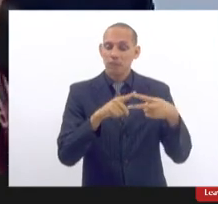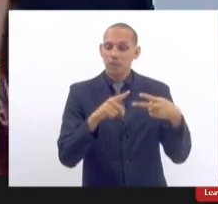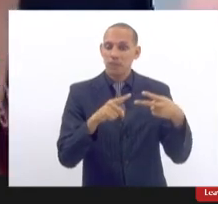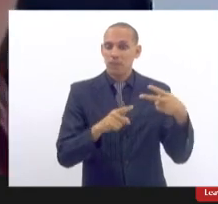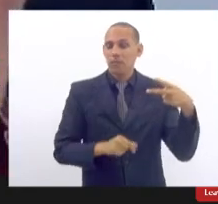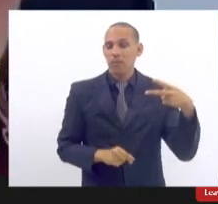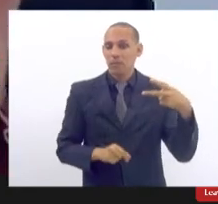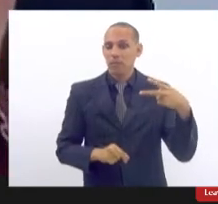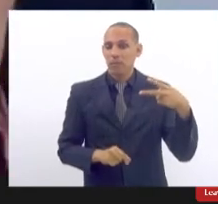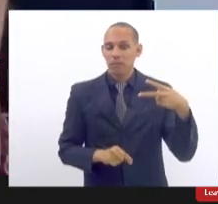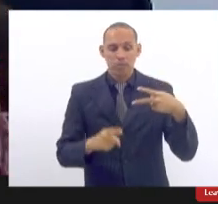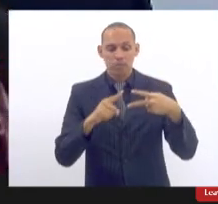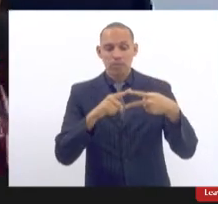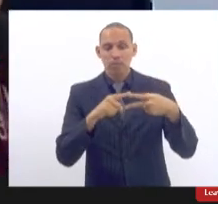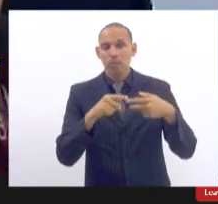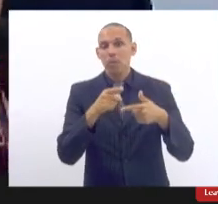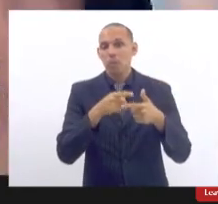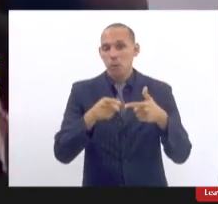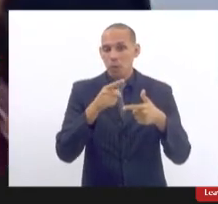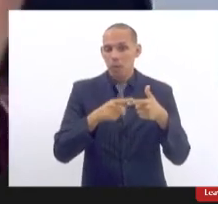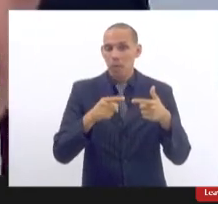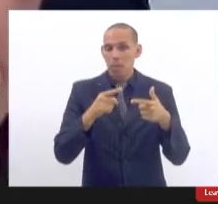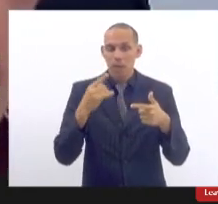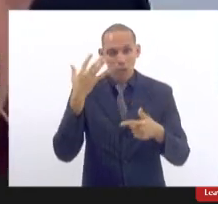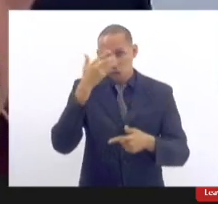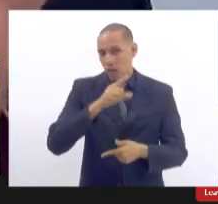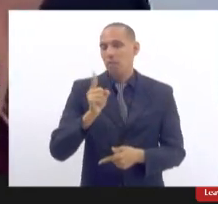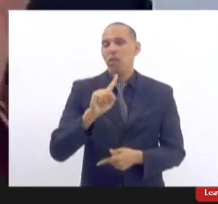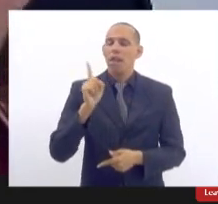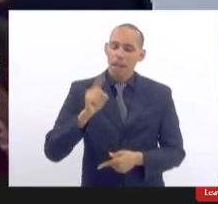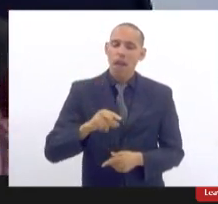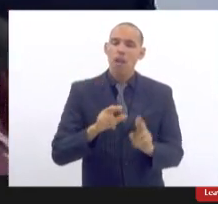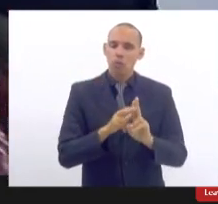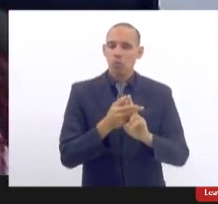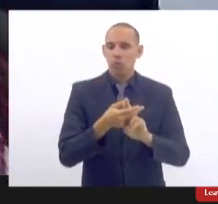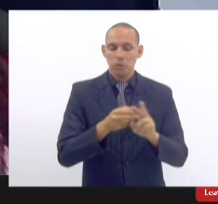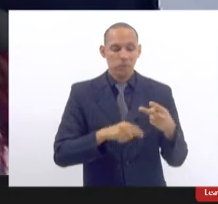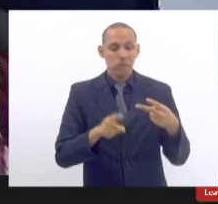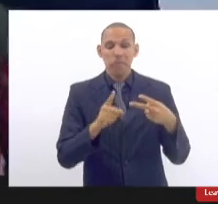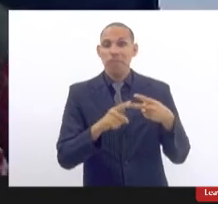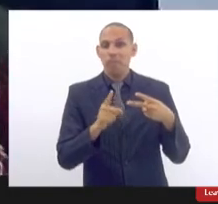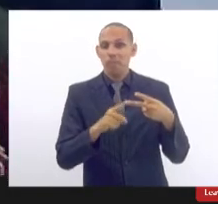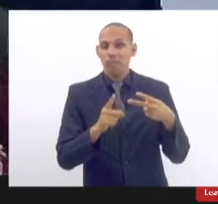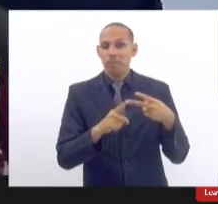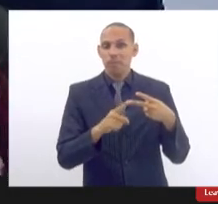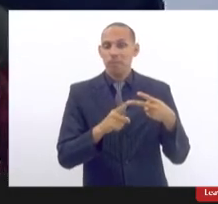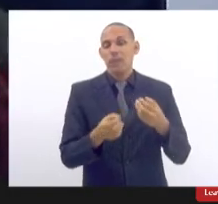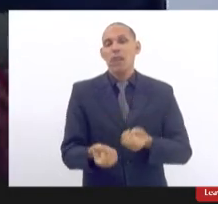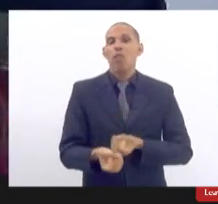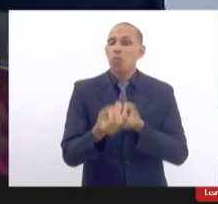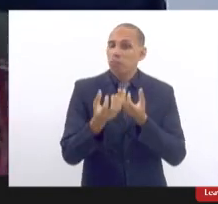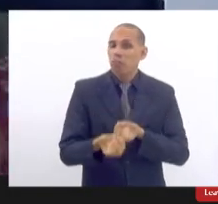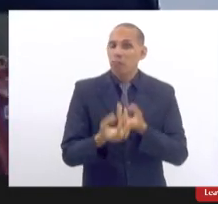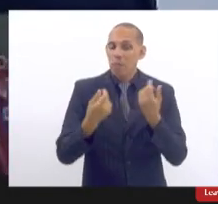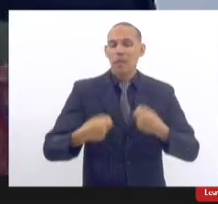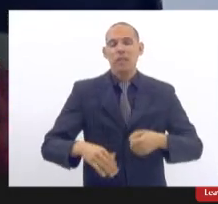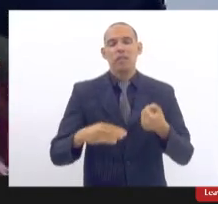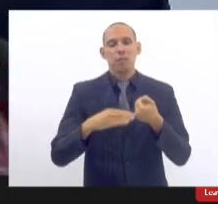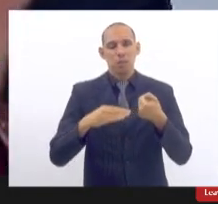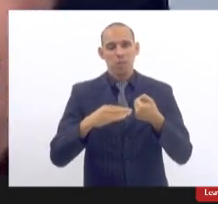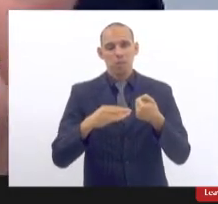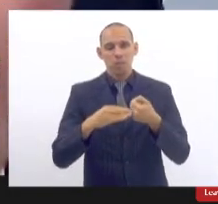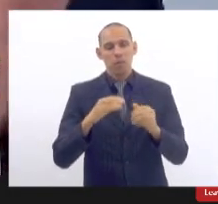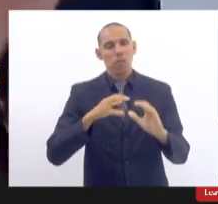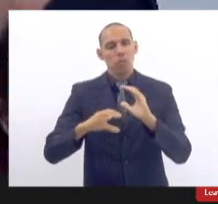deu problema não é estético é o SUS ponto outro tem que informar ter banco de dados e canal de